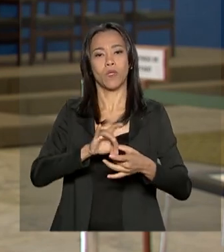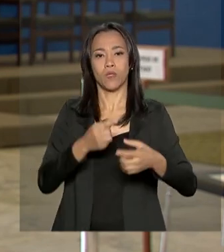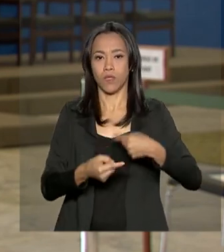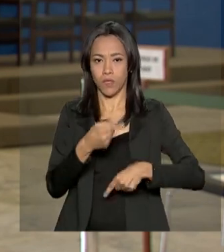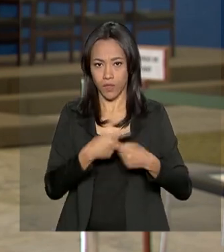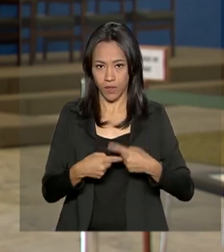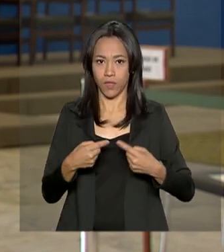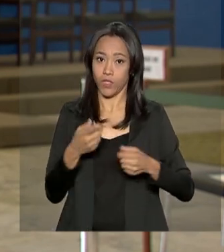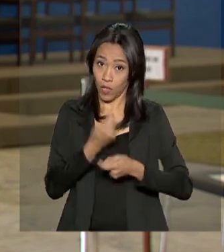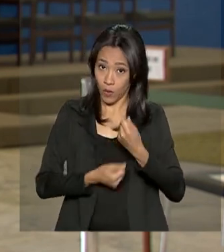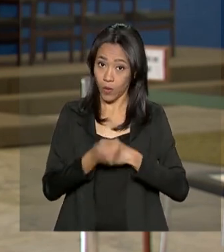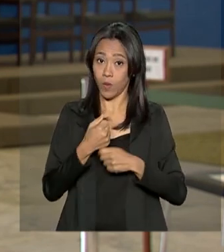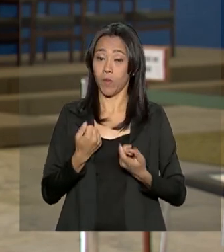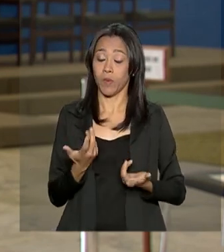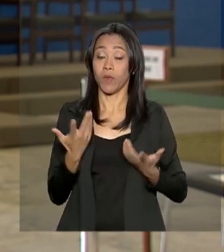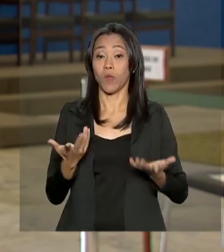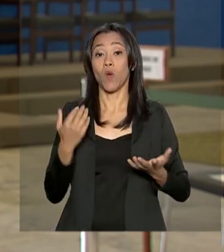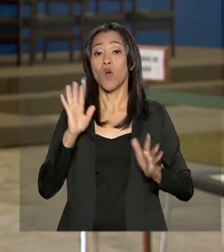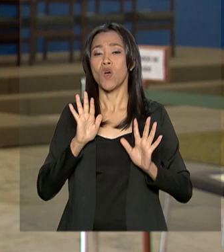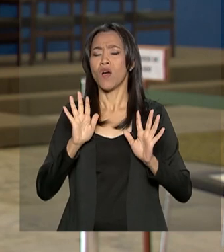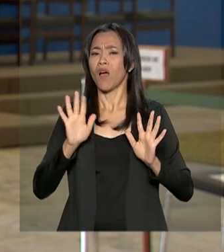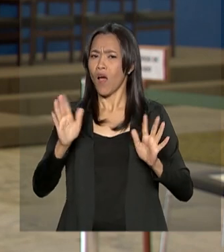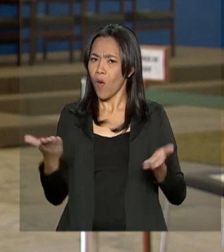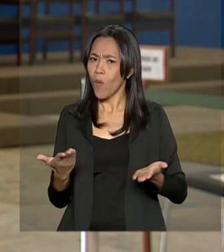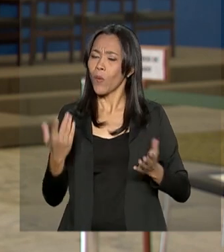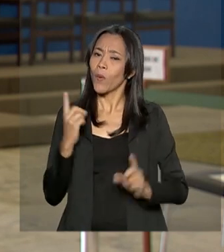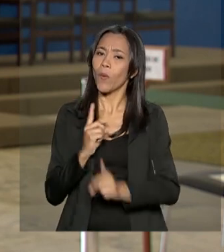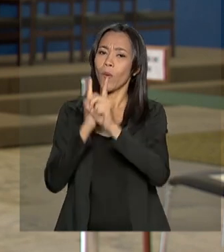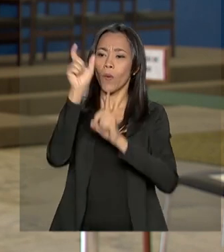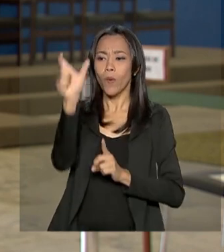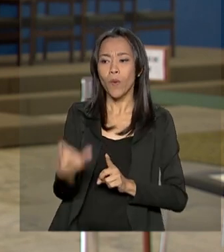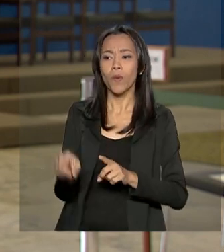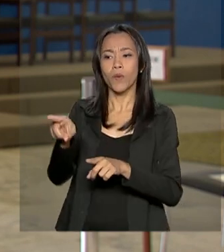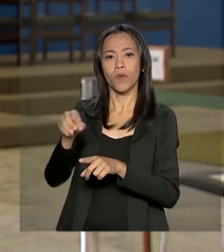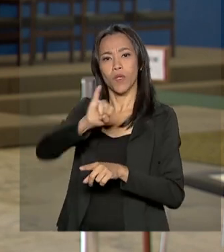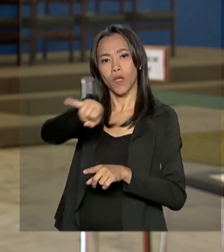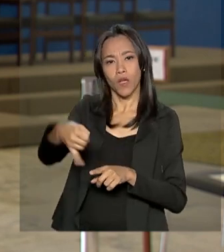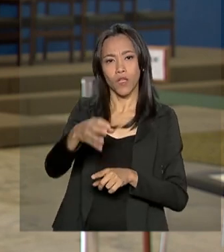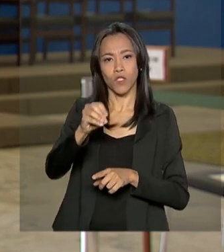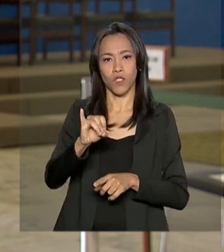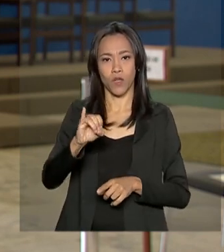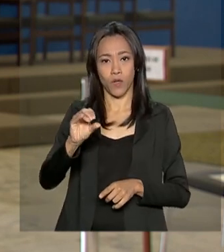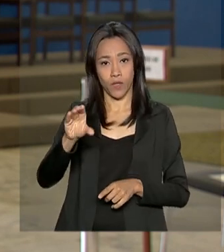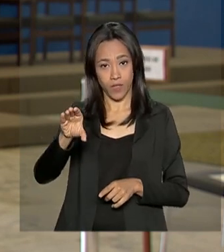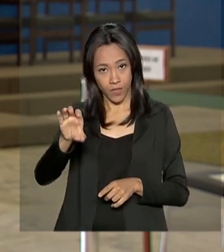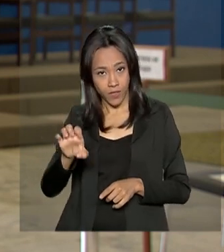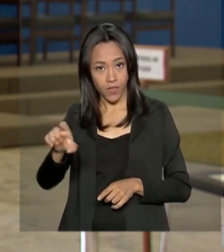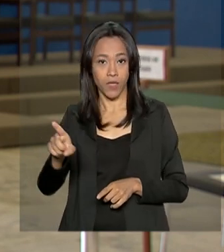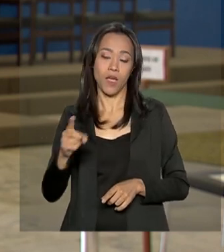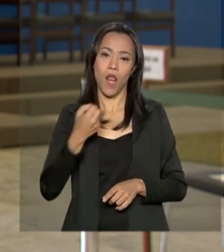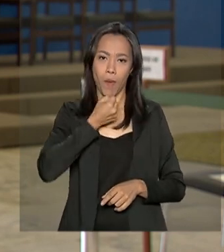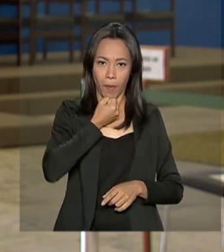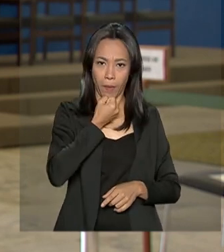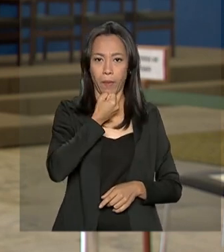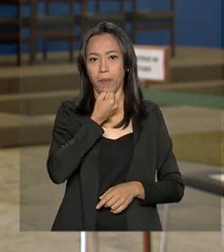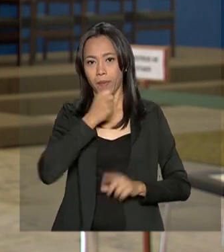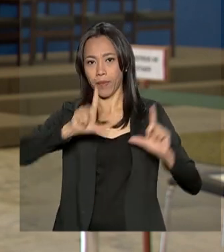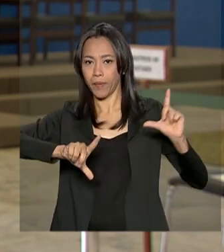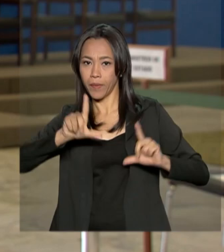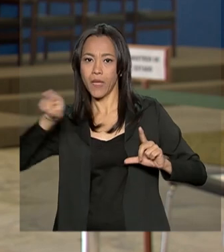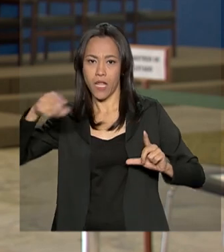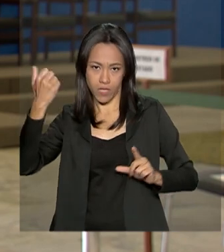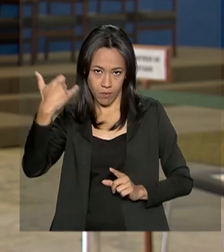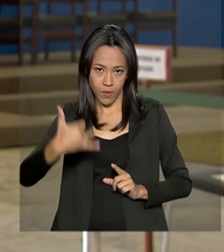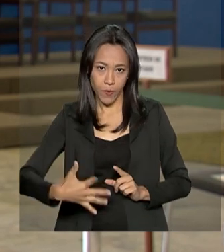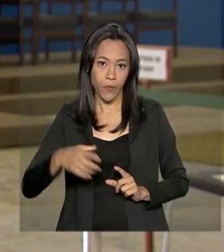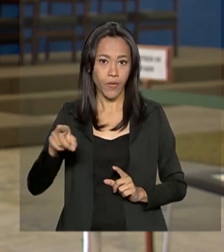encontro, hoje, a líder de governo no Congresso, a deputada Joyce Hasselman, conversou com a imprensa e voltou a afirmar que a